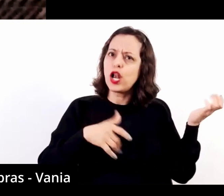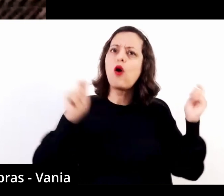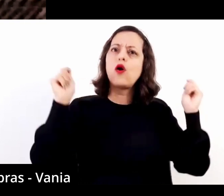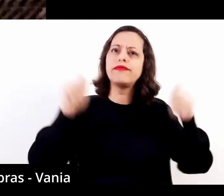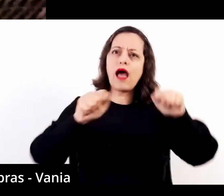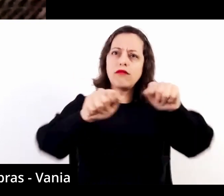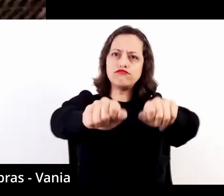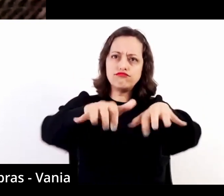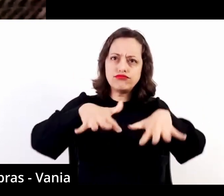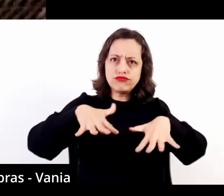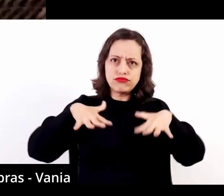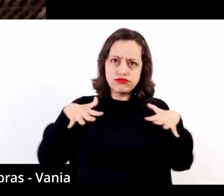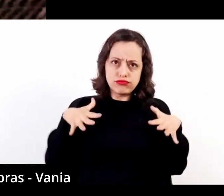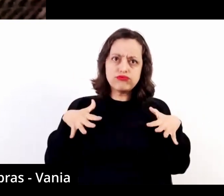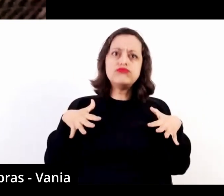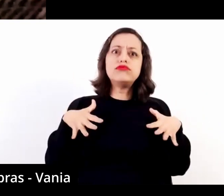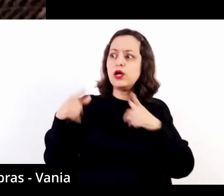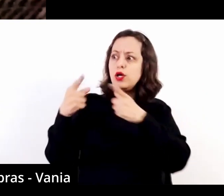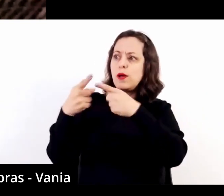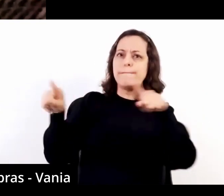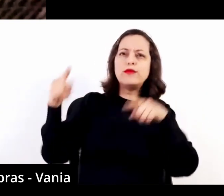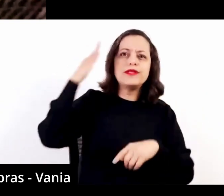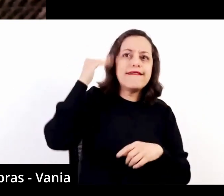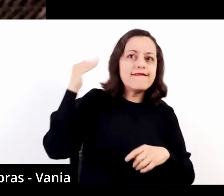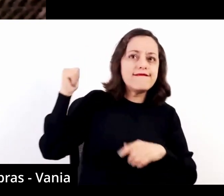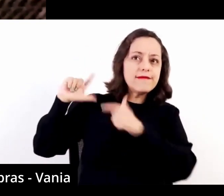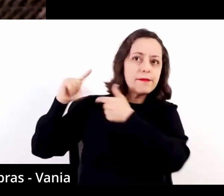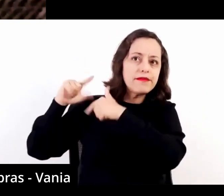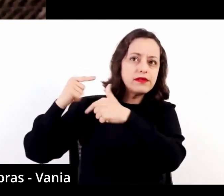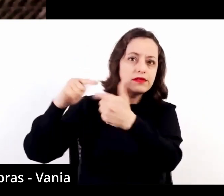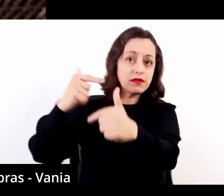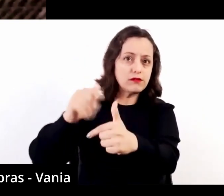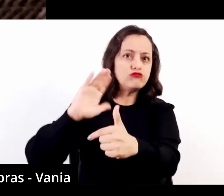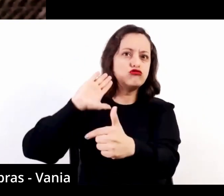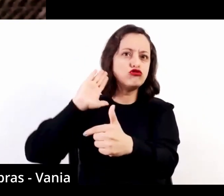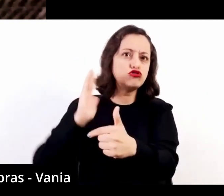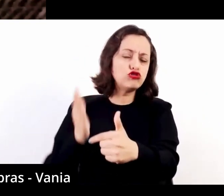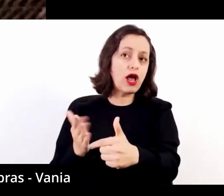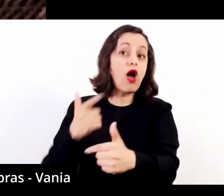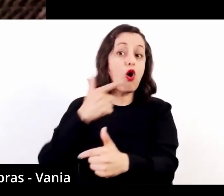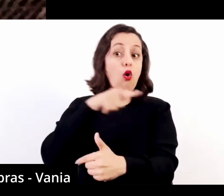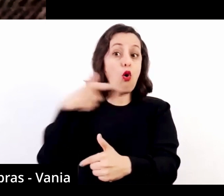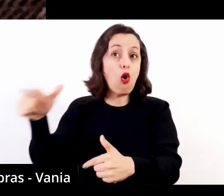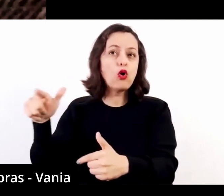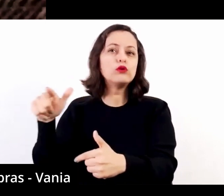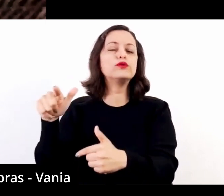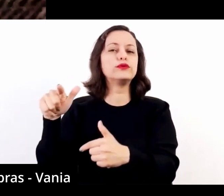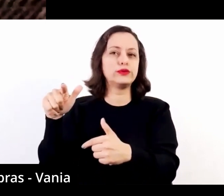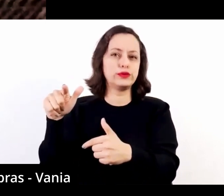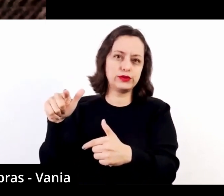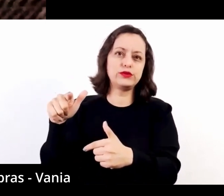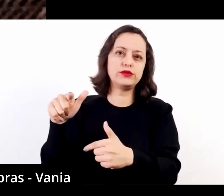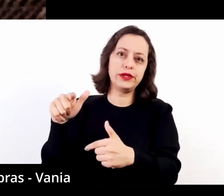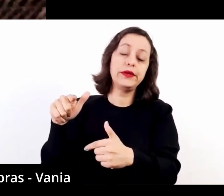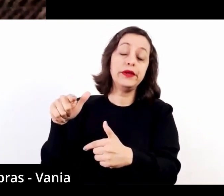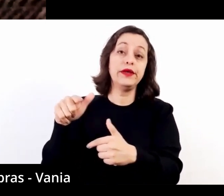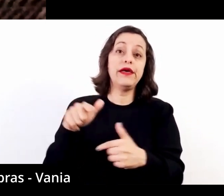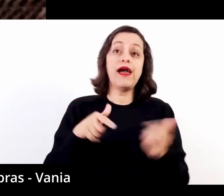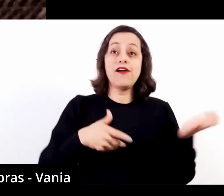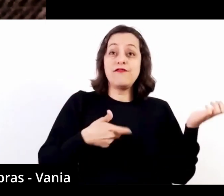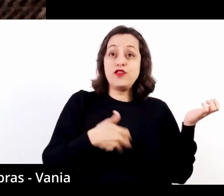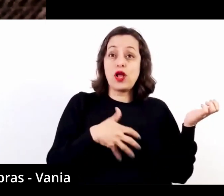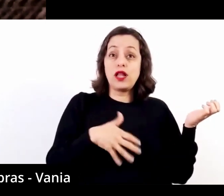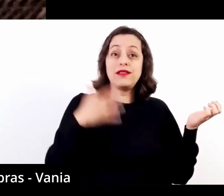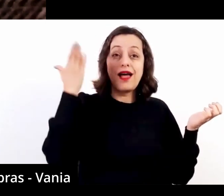seja, capaz de tocar aquele repertório já canônico na música de conceito e em outros instrumentos, que o